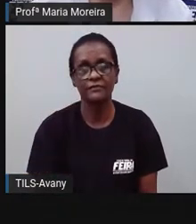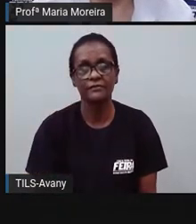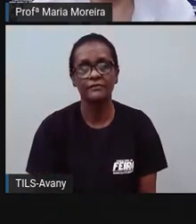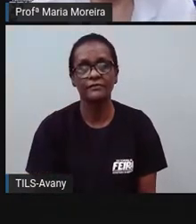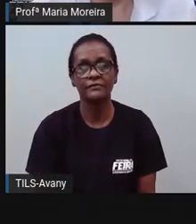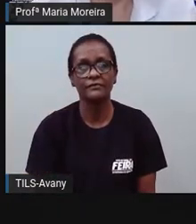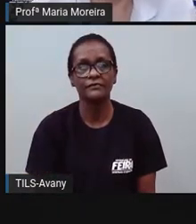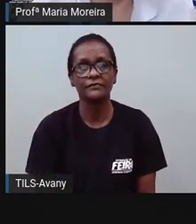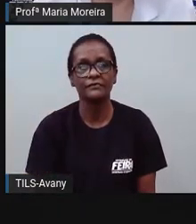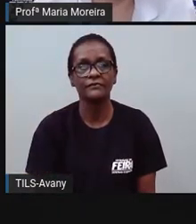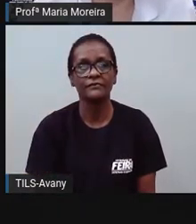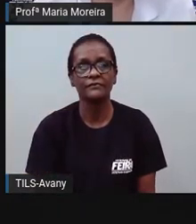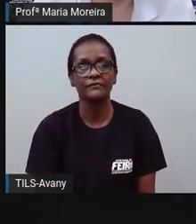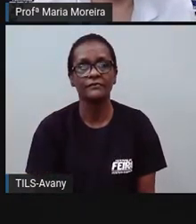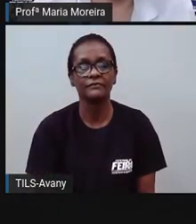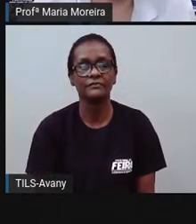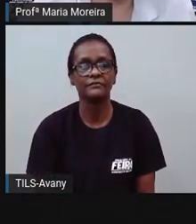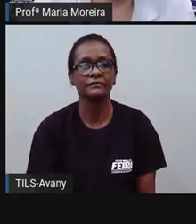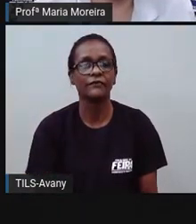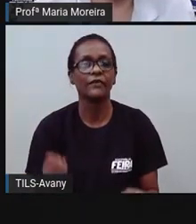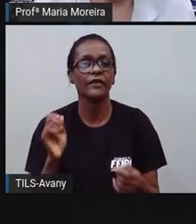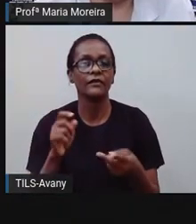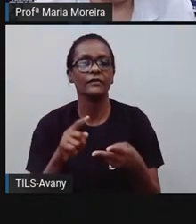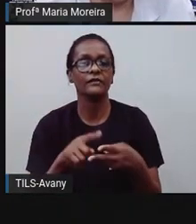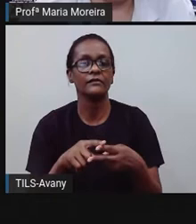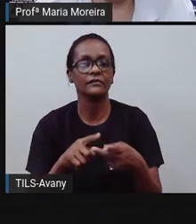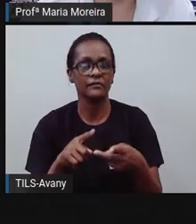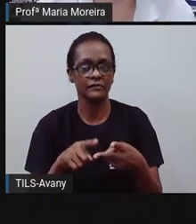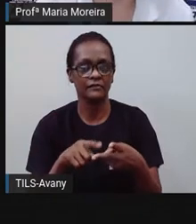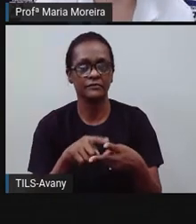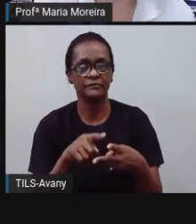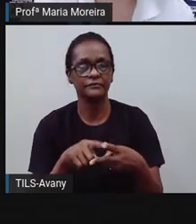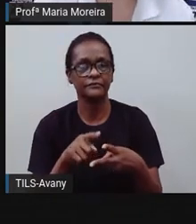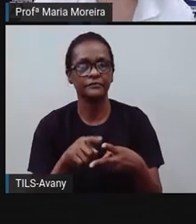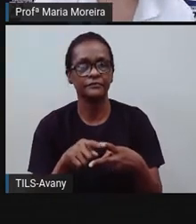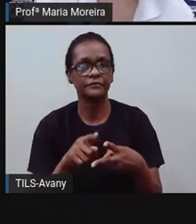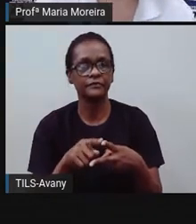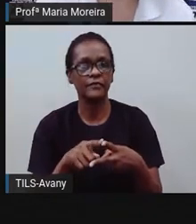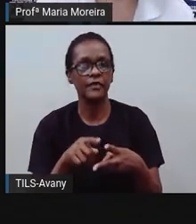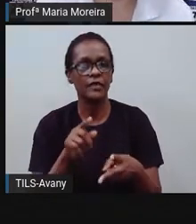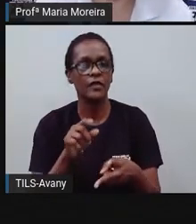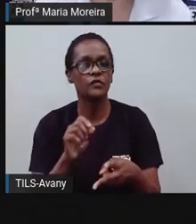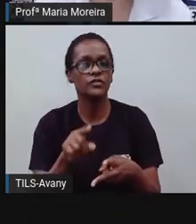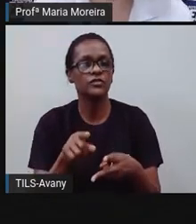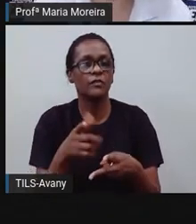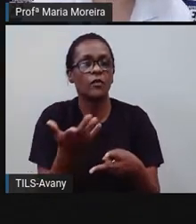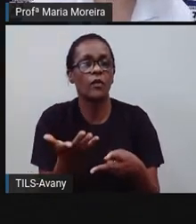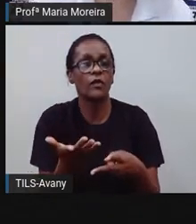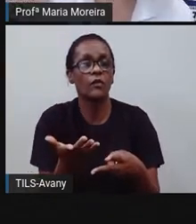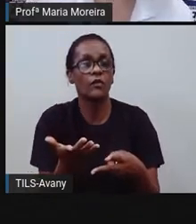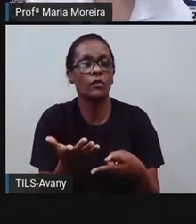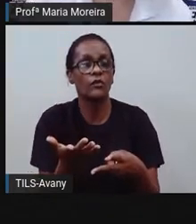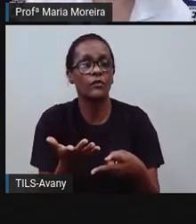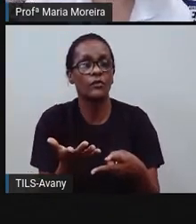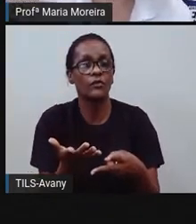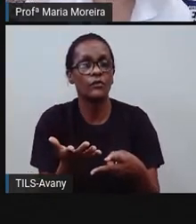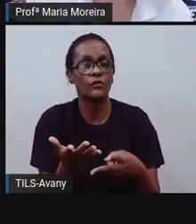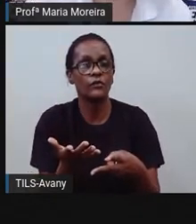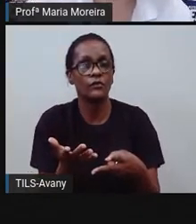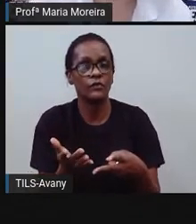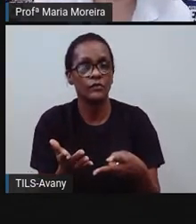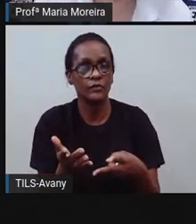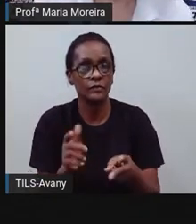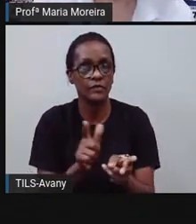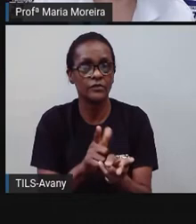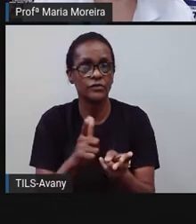Bom, o gênero textual jornalístico, né? É um gênero textual jornalístico, tá ligado aí a jornal, a